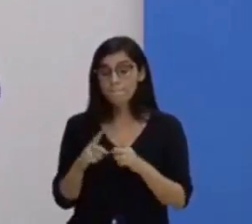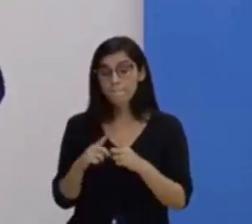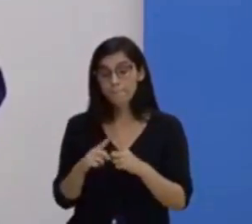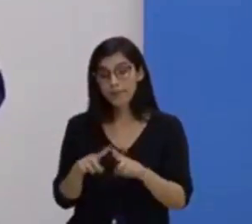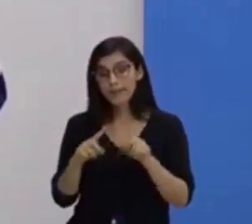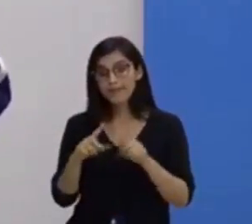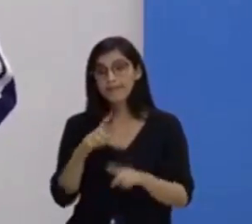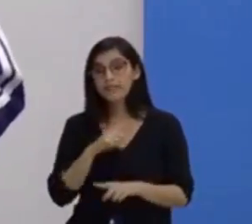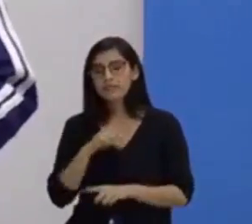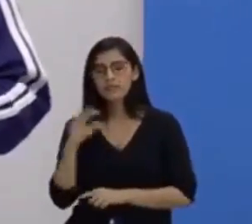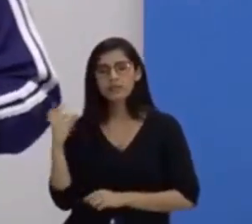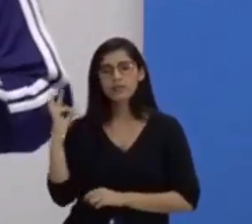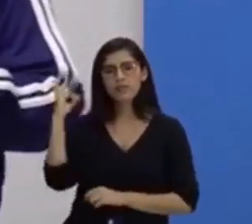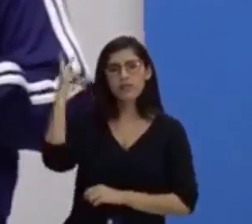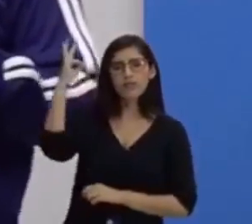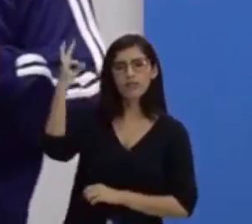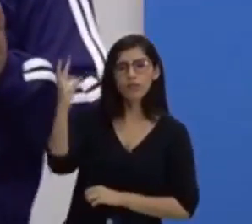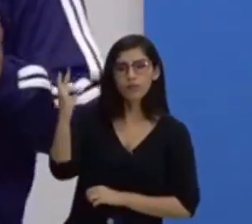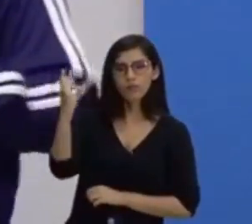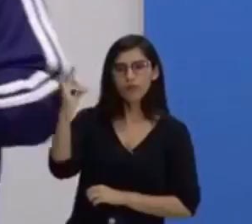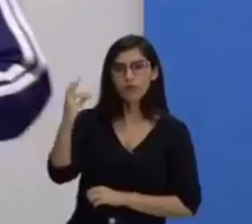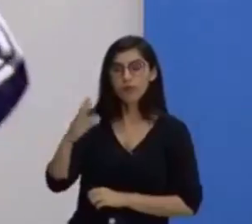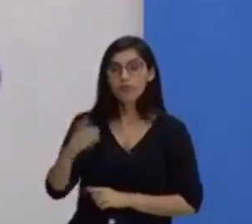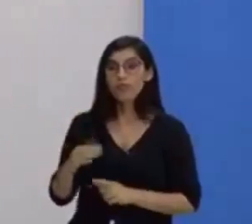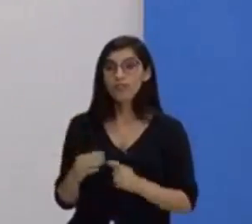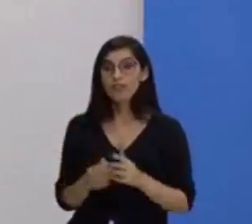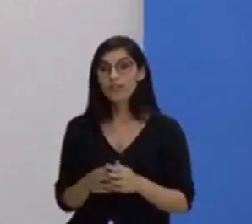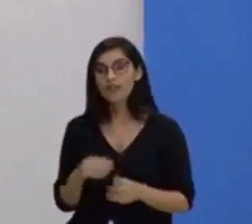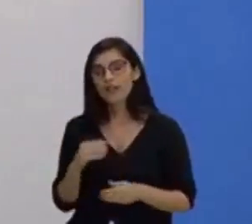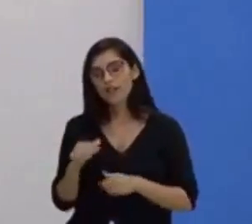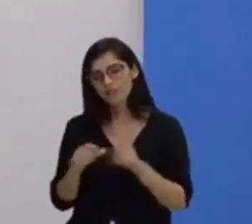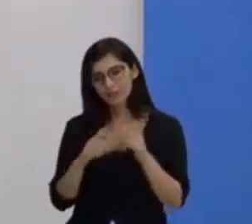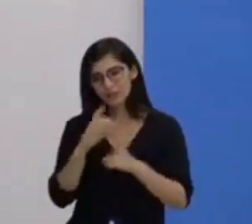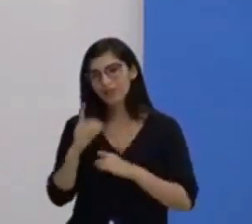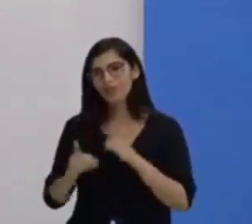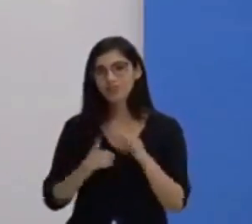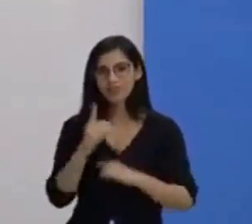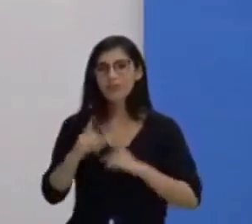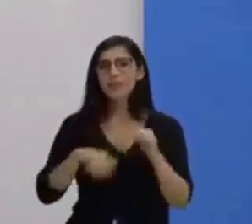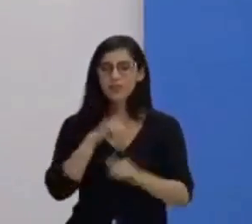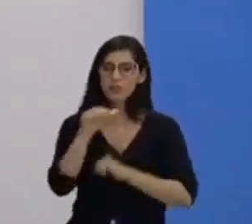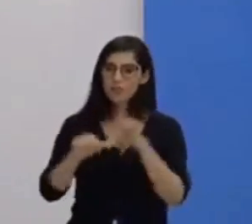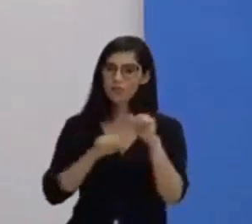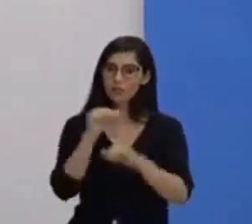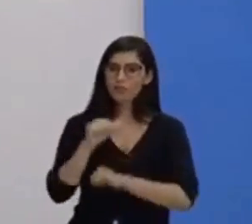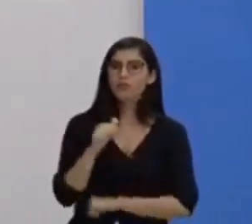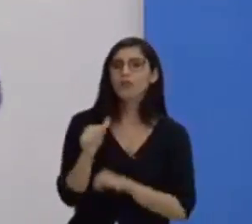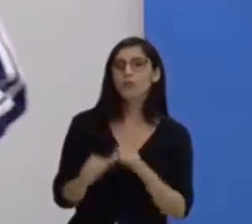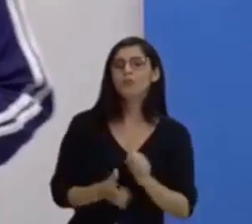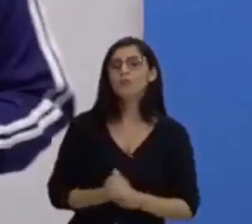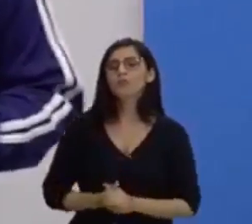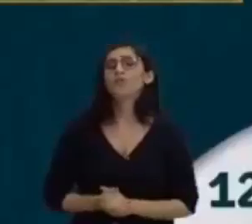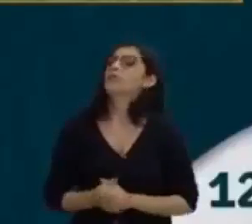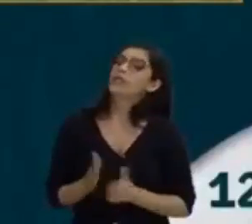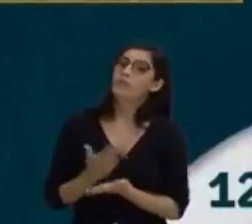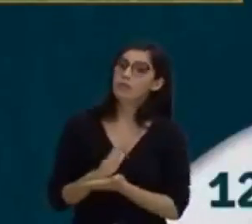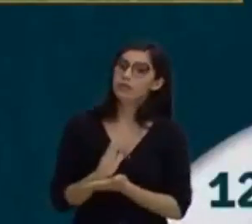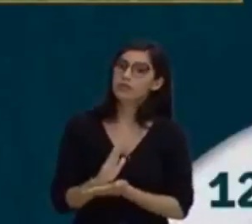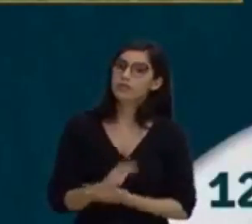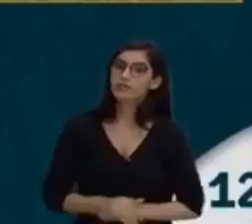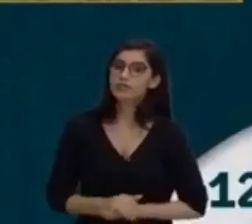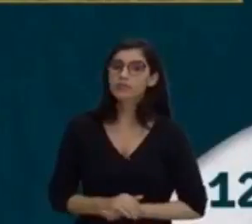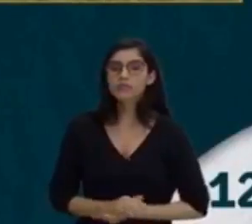o futuro. Você vai entender que as coisas estão dinâmicas, inclusive em relação aos conceitos. Vamos lá? Vamos continuar?